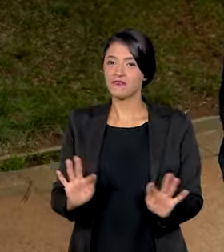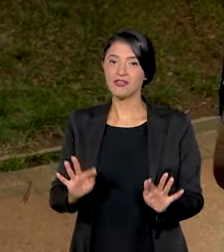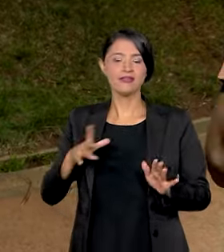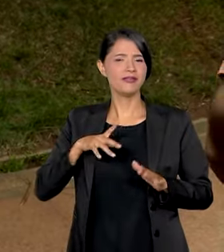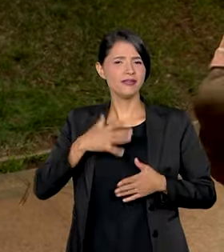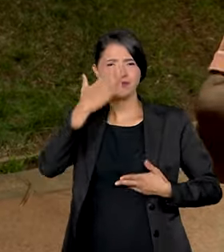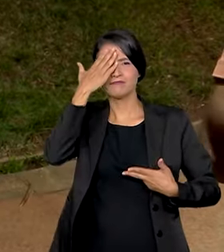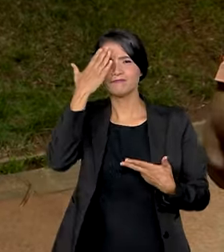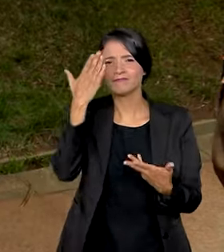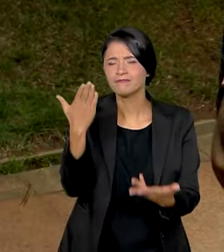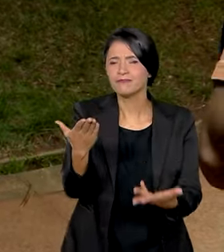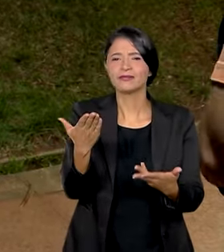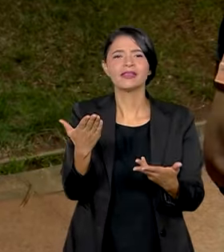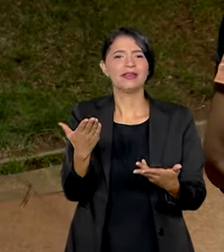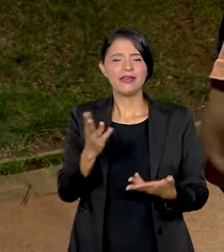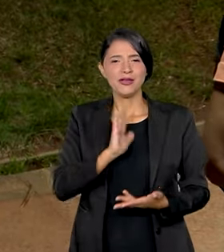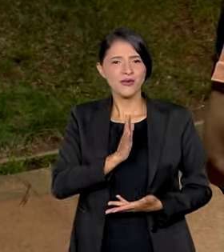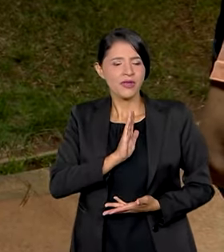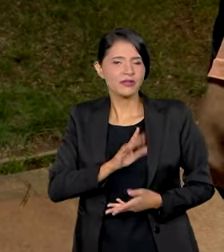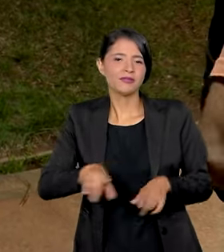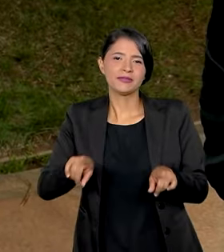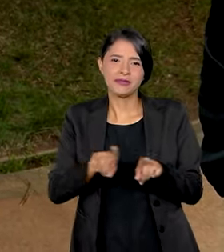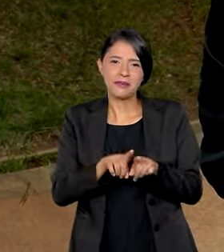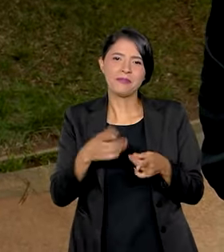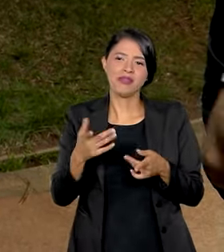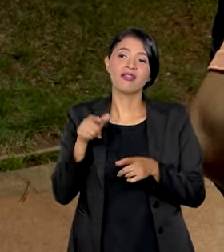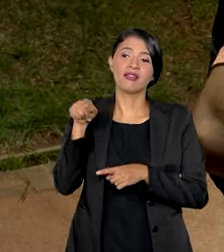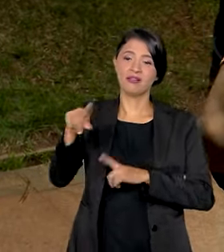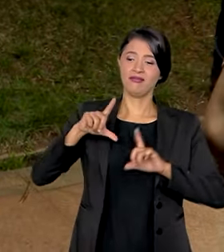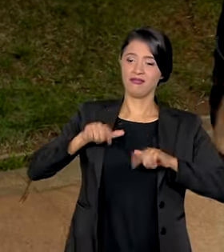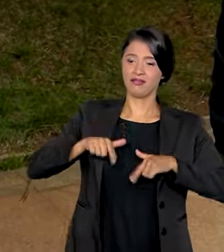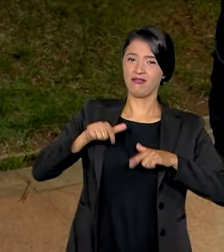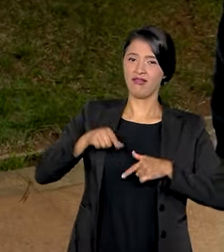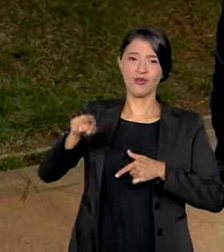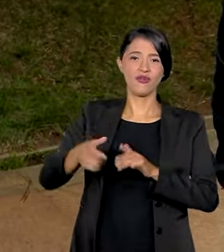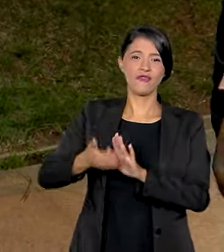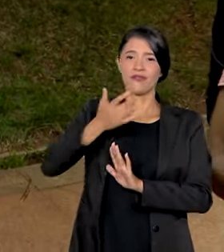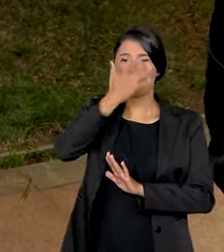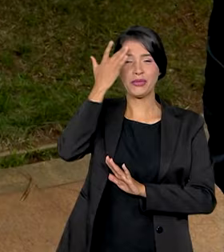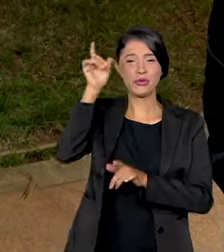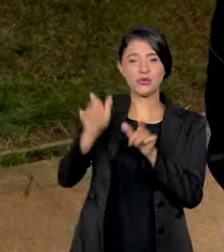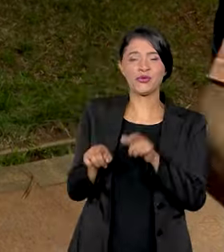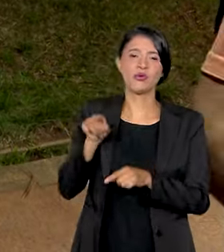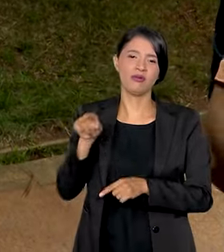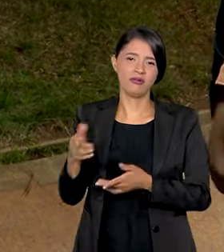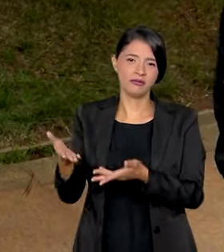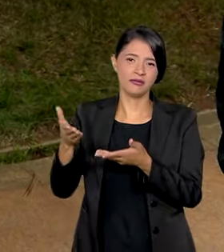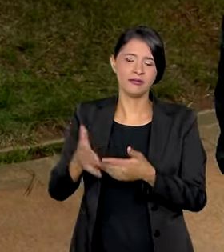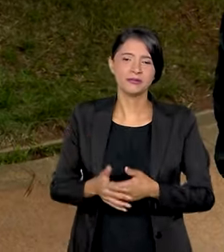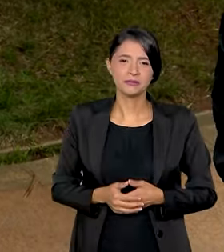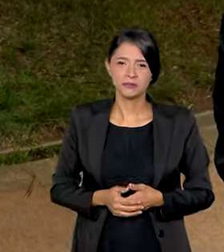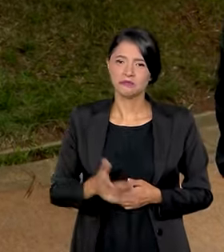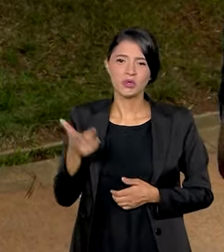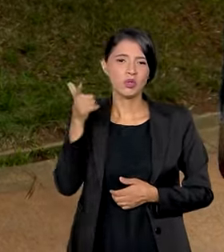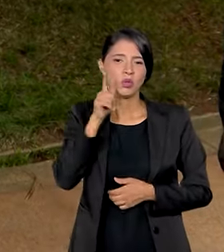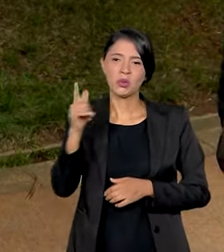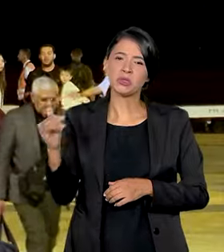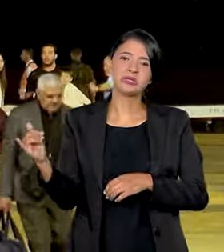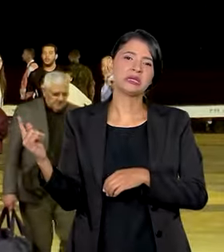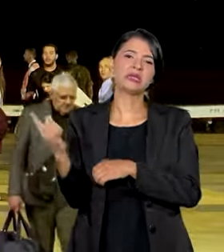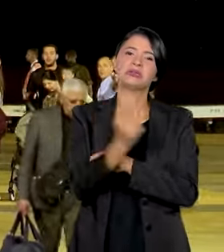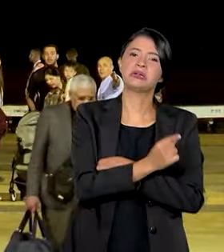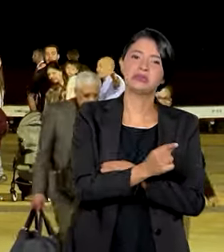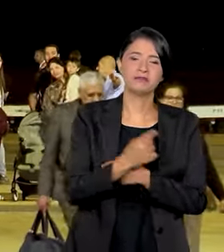felizes, agradecidos, mas com o coração também que fica em Israel, com as milhares de outras pessoas que não